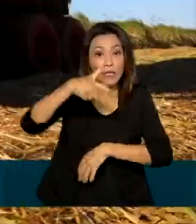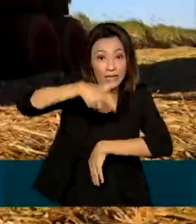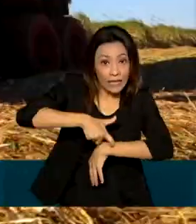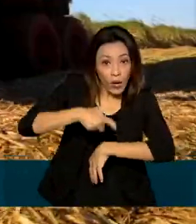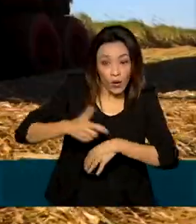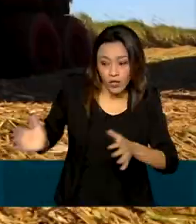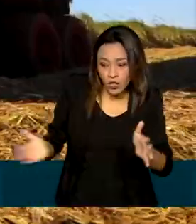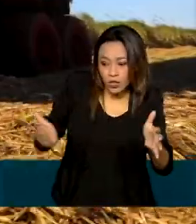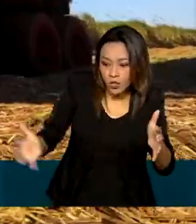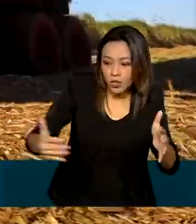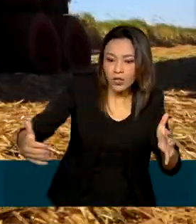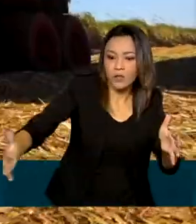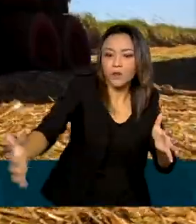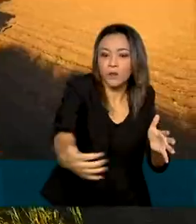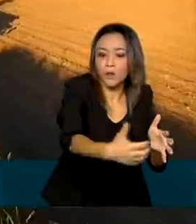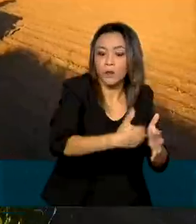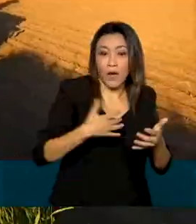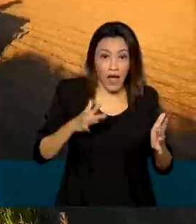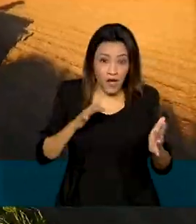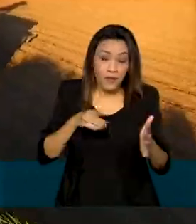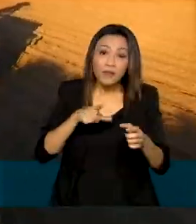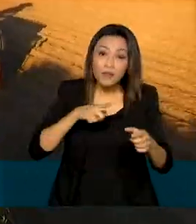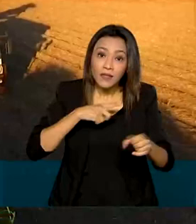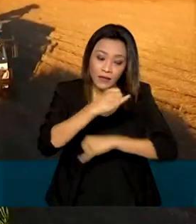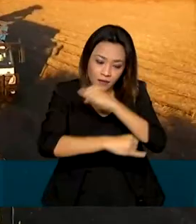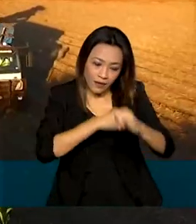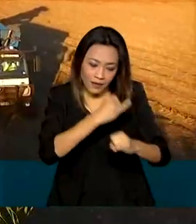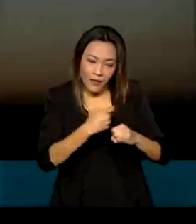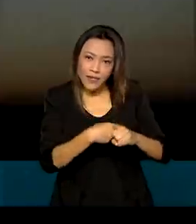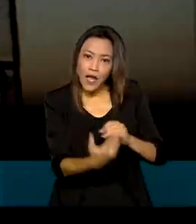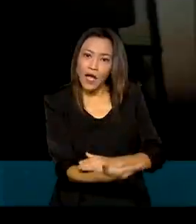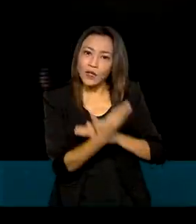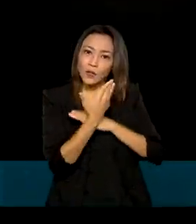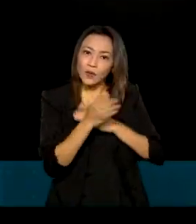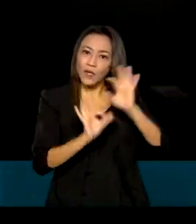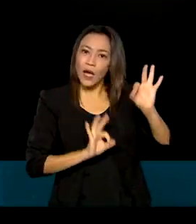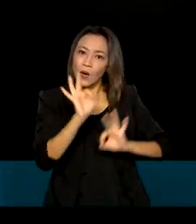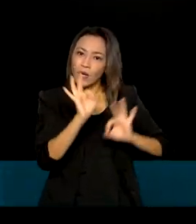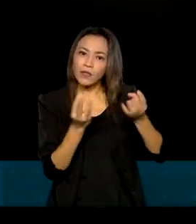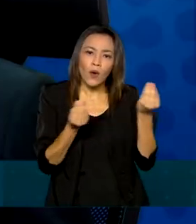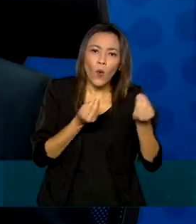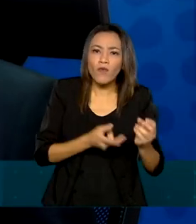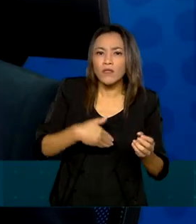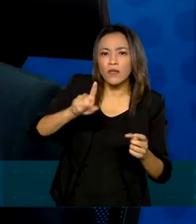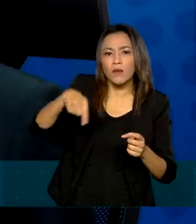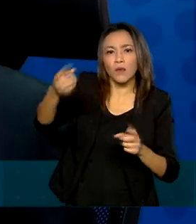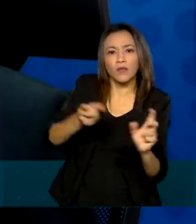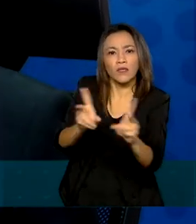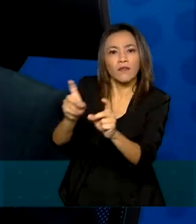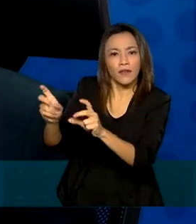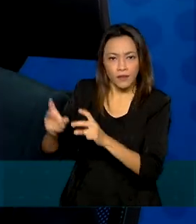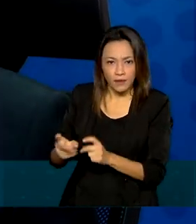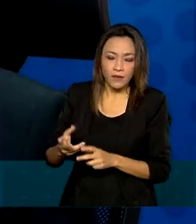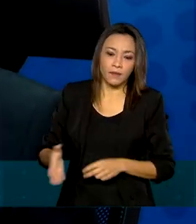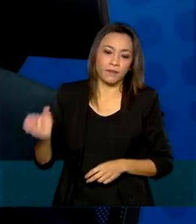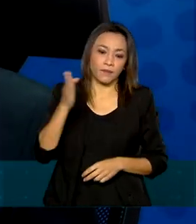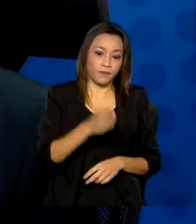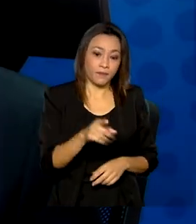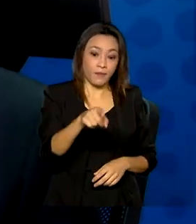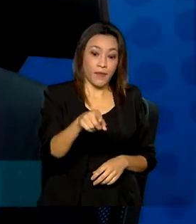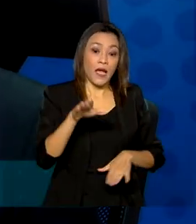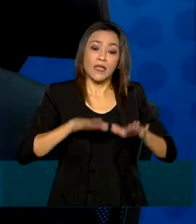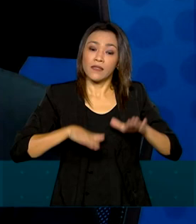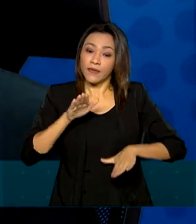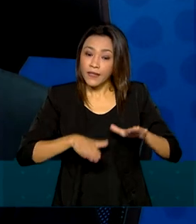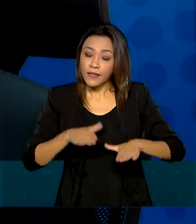simples acesso à internet já é capaz de reorganizar o mercado da produção agrícola familiar. Às vezes o produto que estava ali